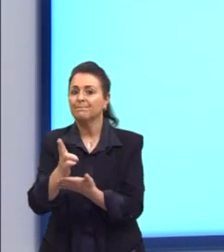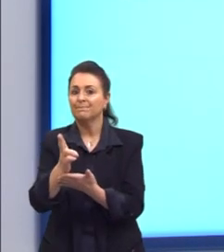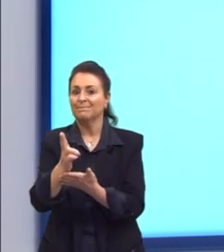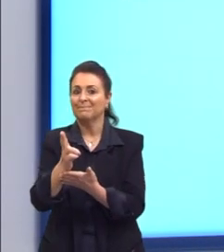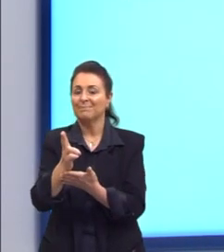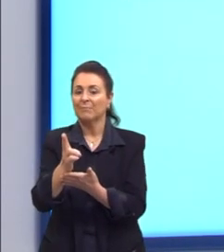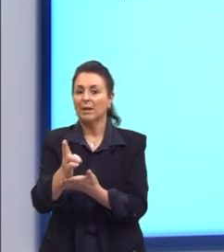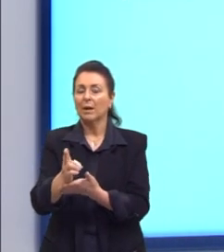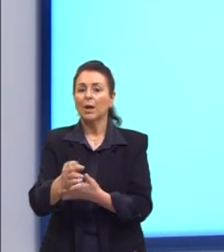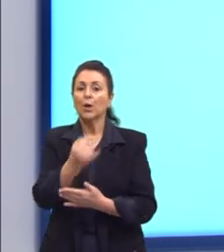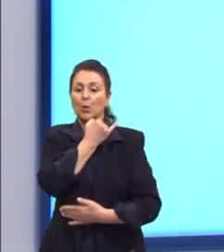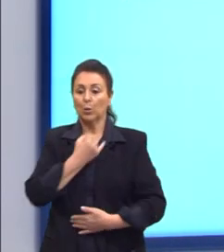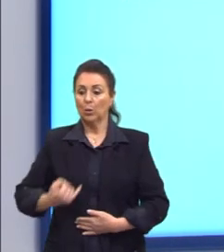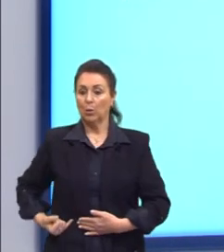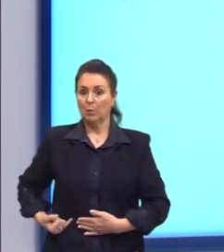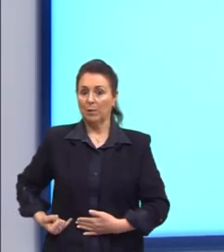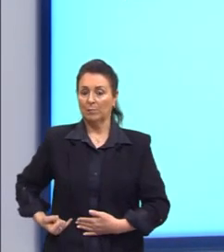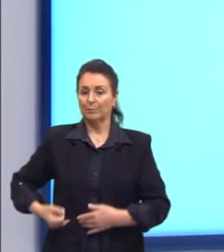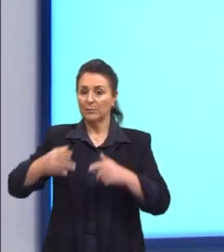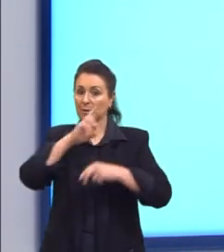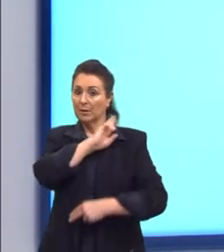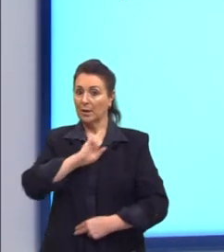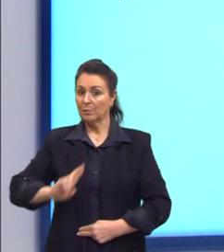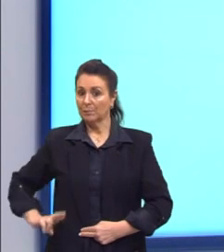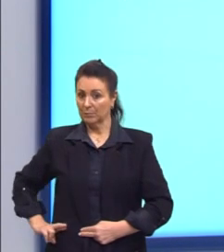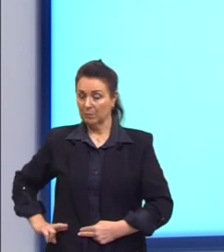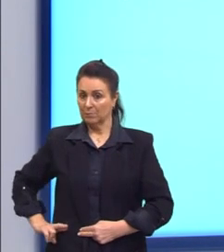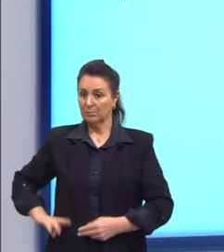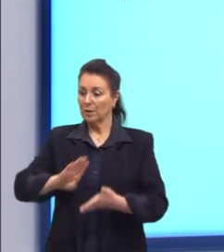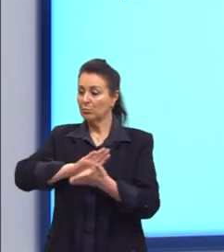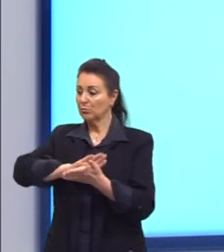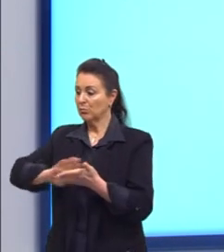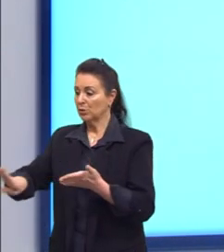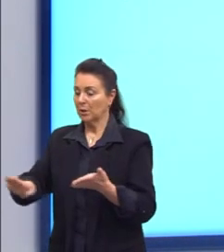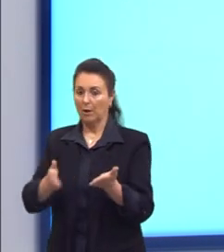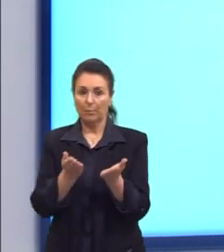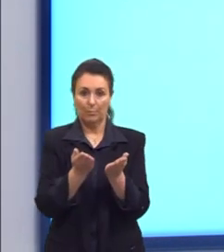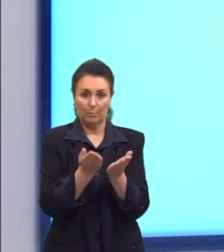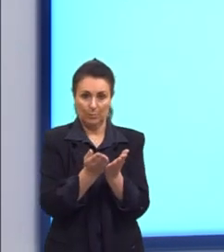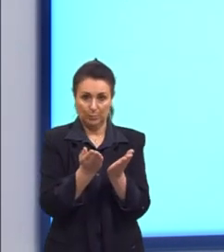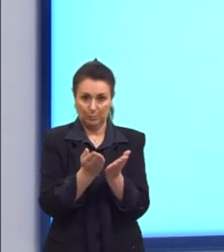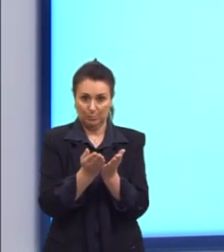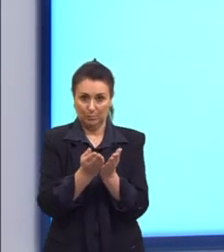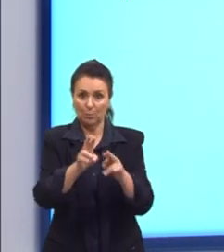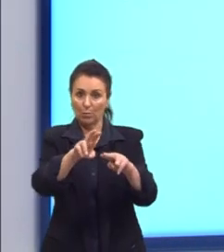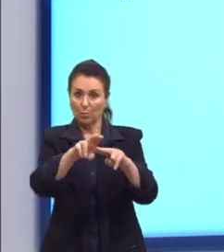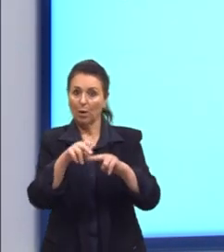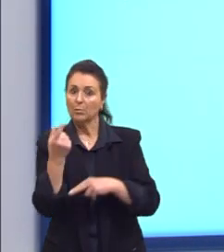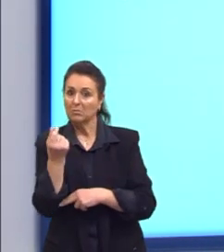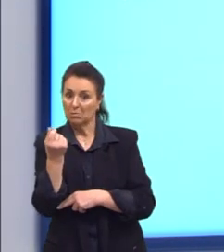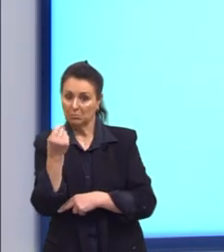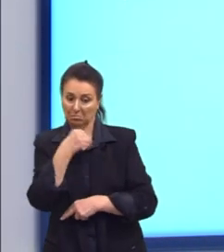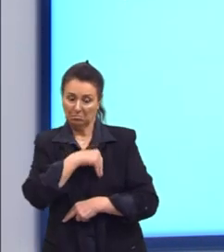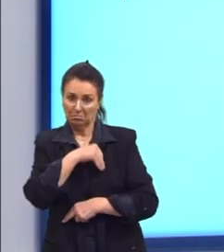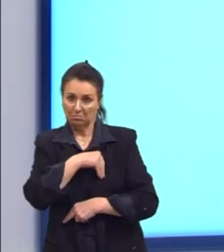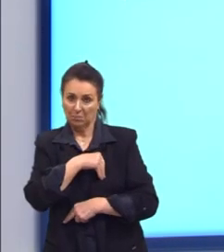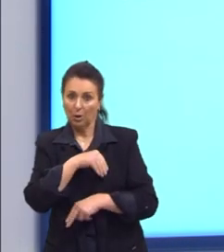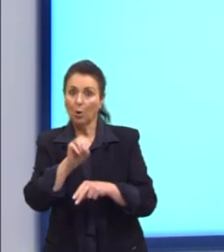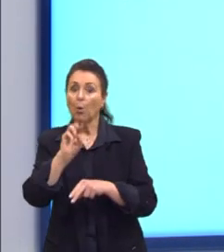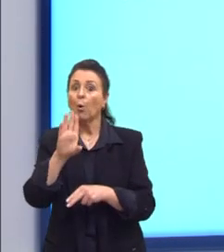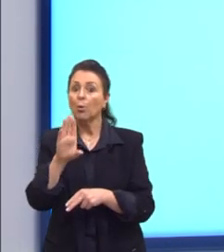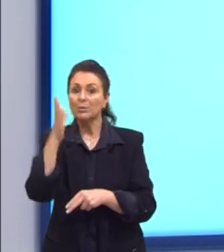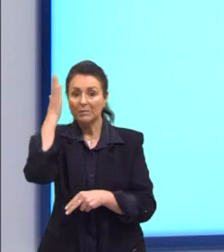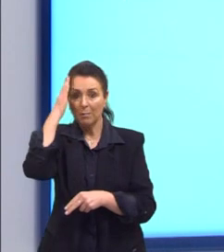Império, como na República, foram excluídos os pobres, seja pela renda, seja pela exigência da